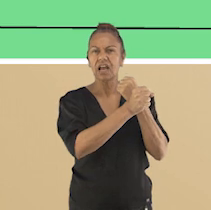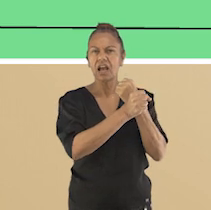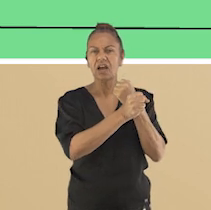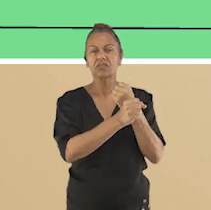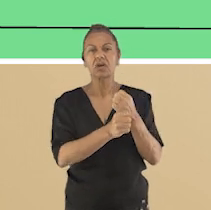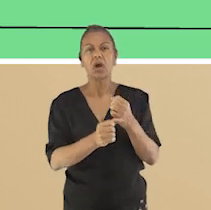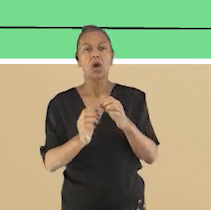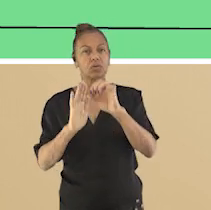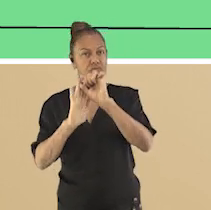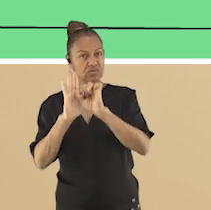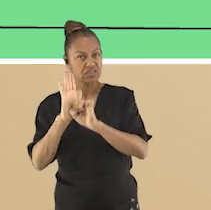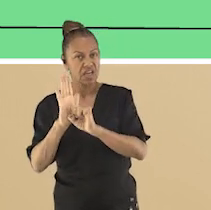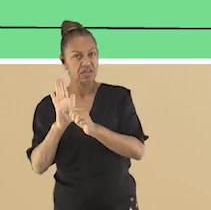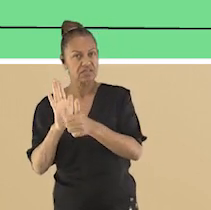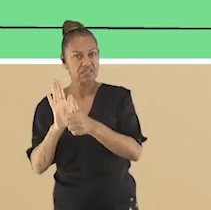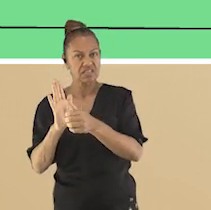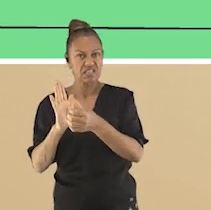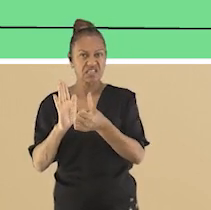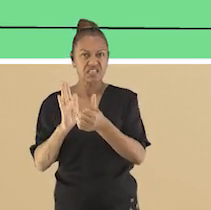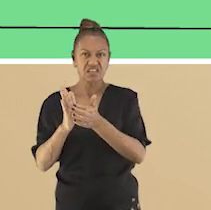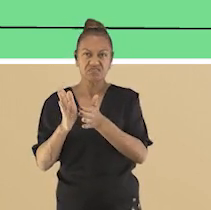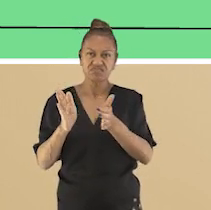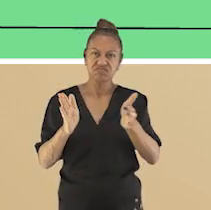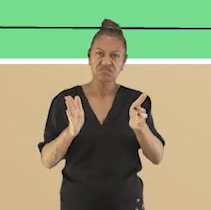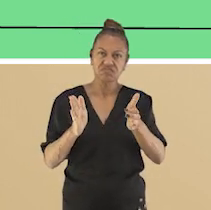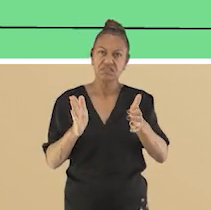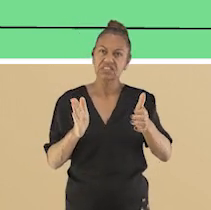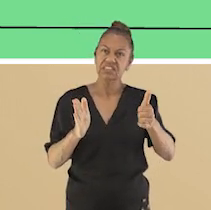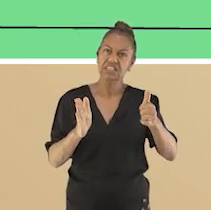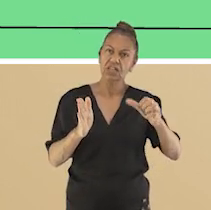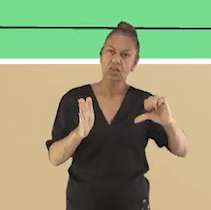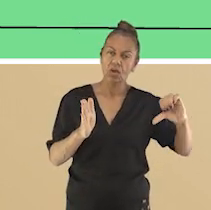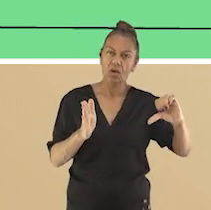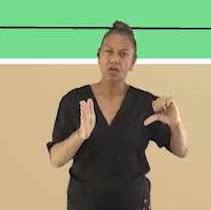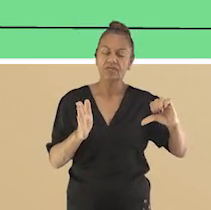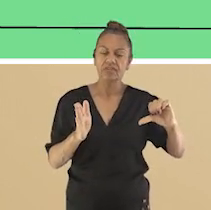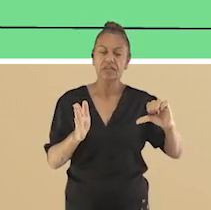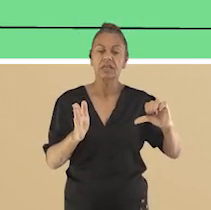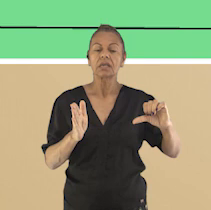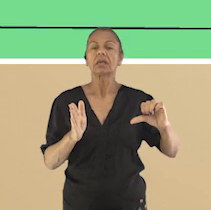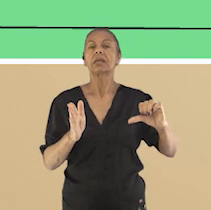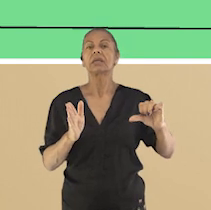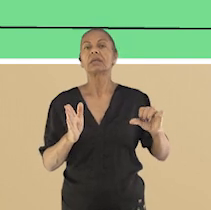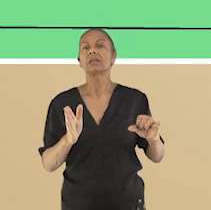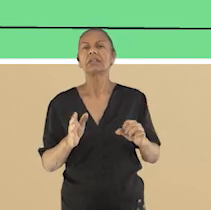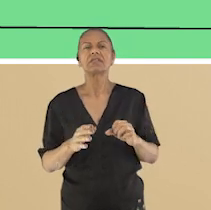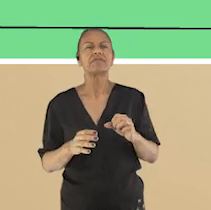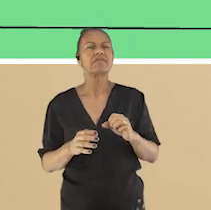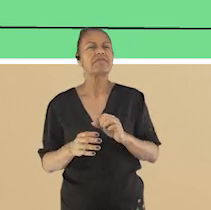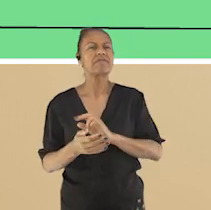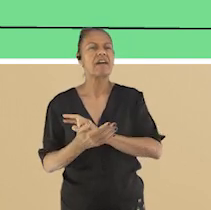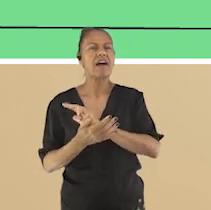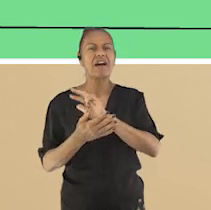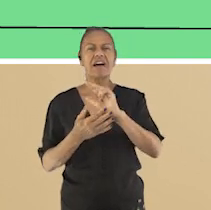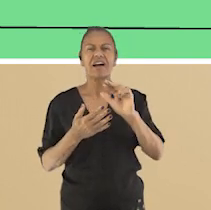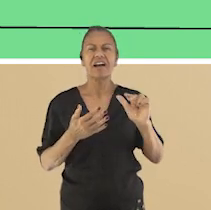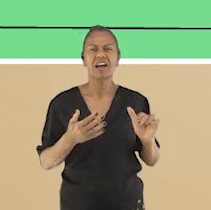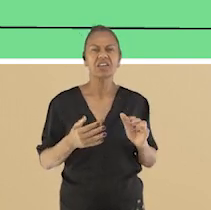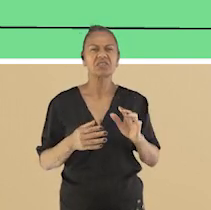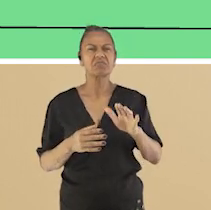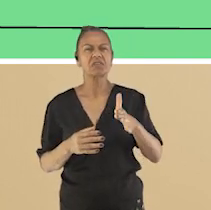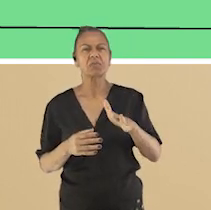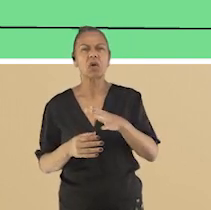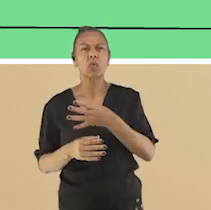XIX, estima-se que cerca de 4 milhões de africanos foram forçados a abrigar